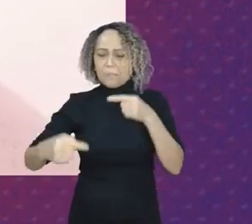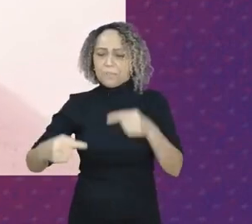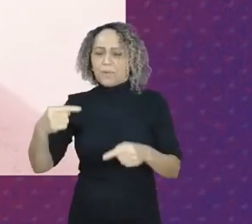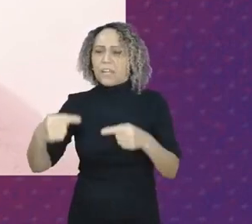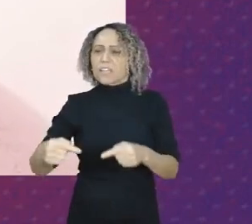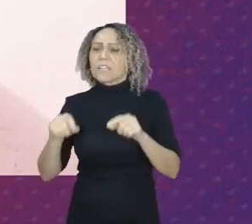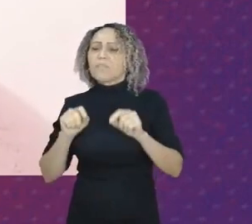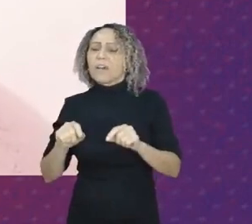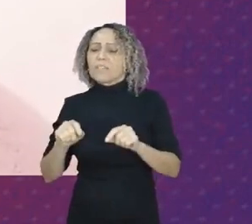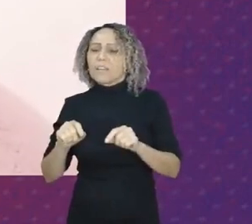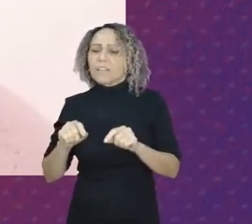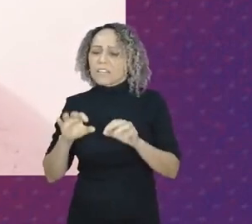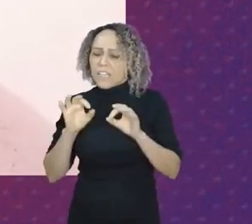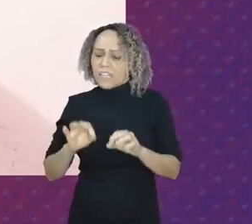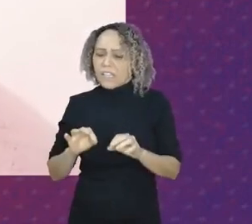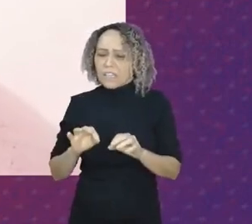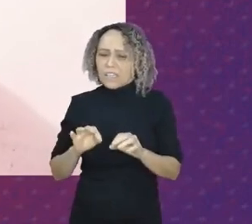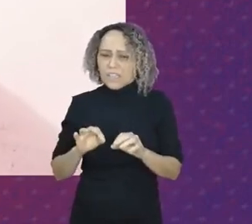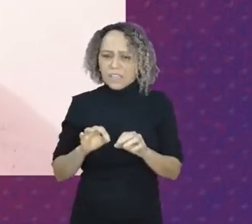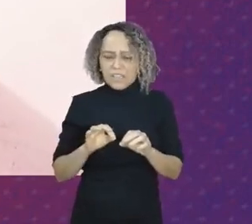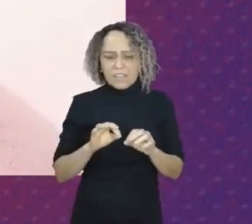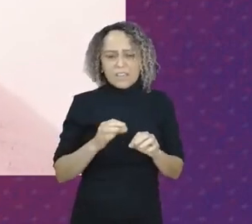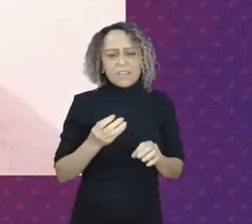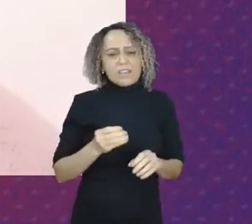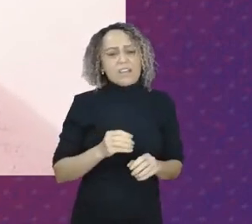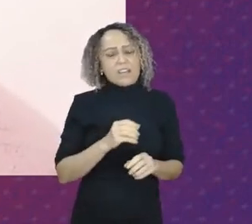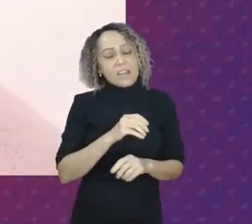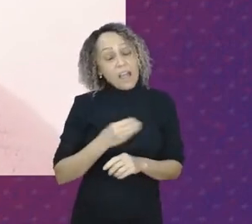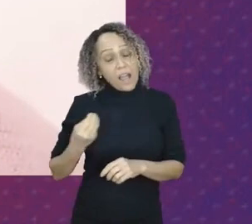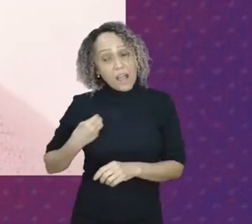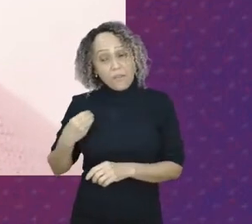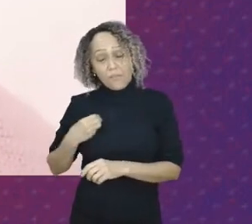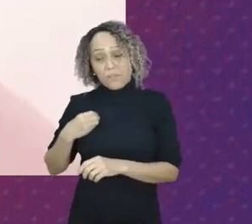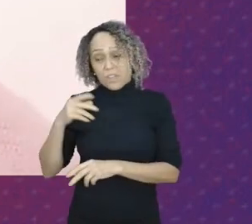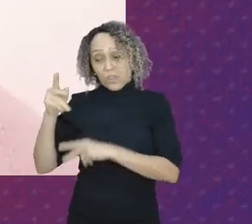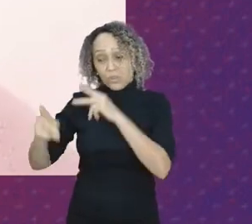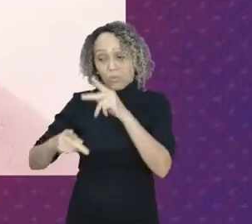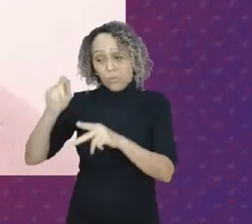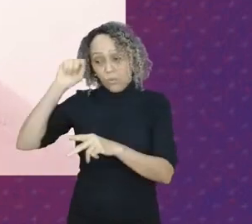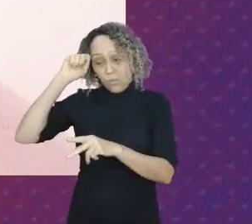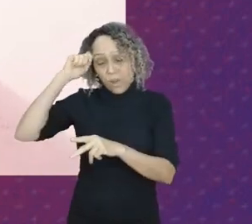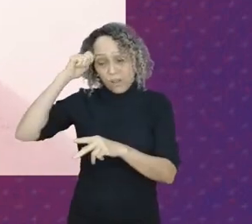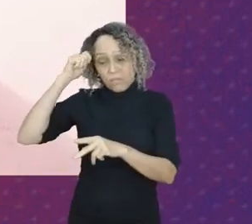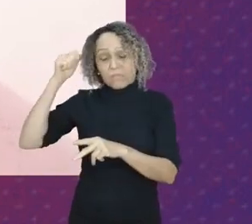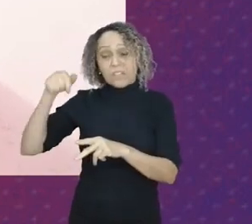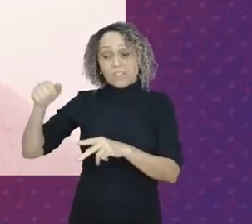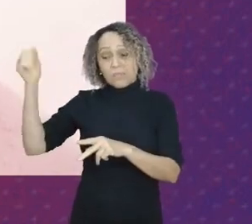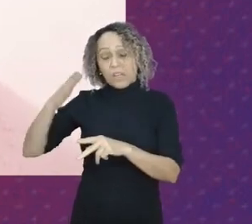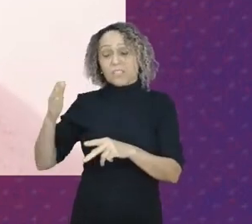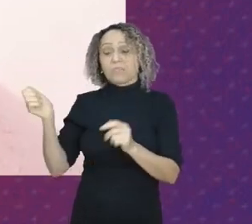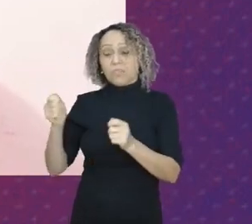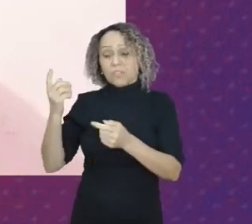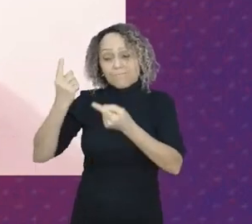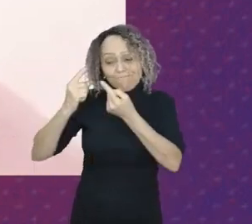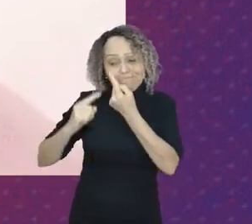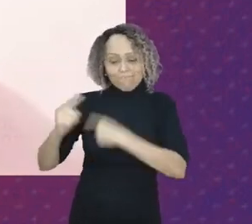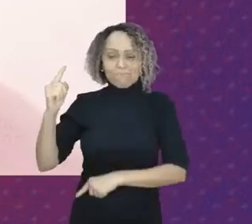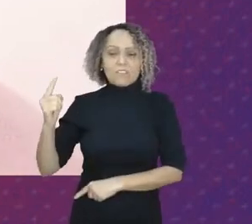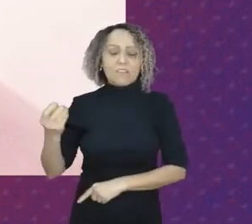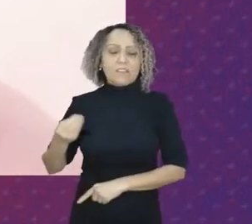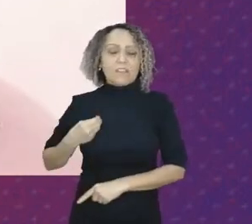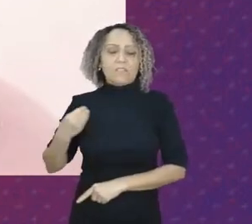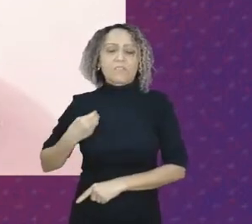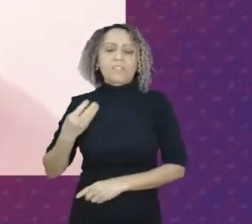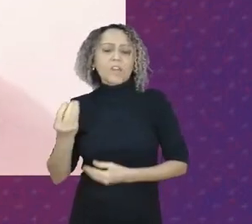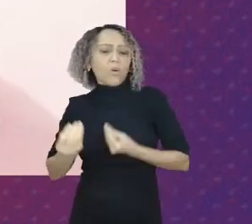a realidade da população afro-brasileira desse país essa construção ela se dá a partir